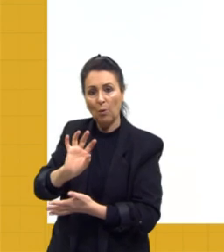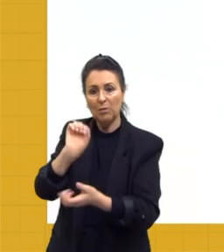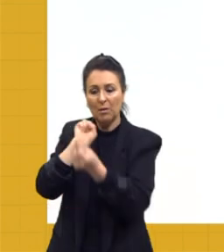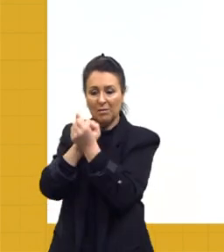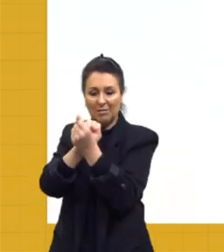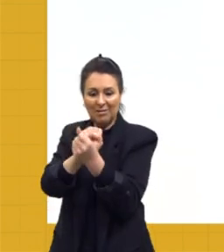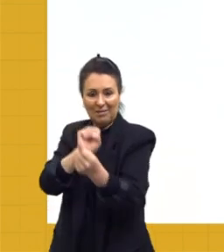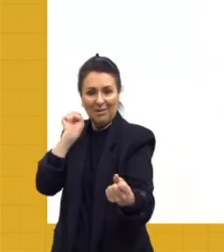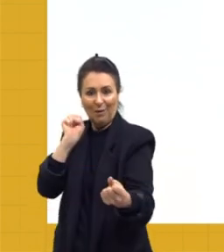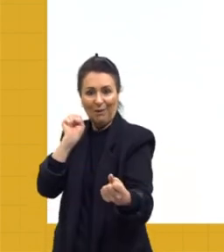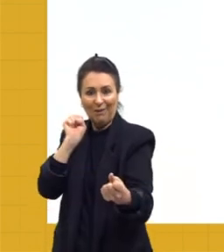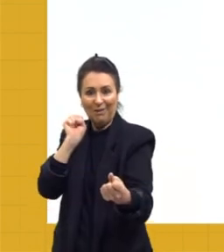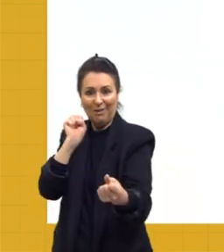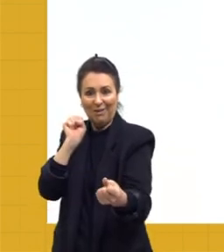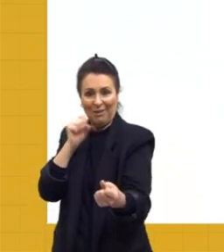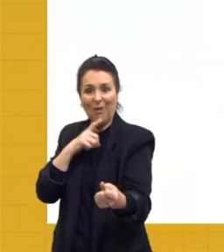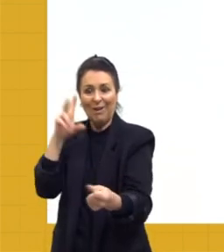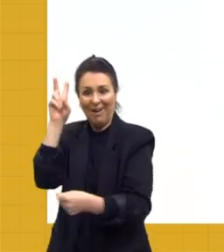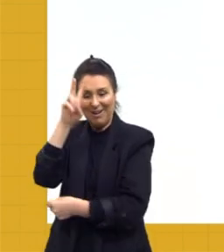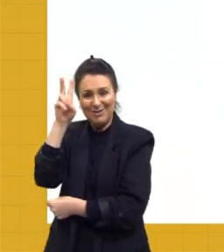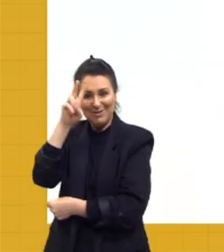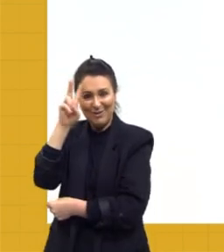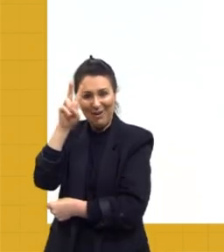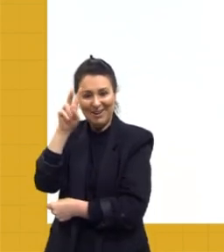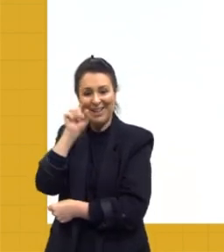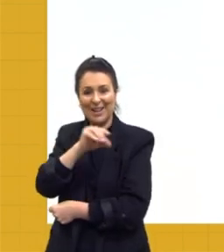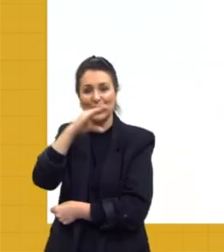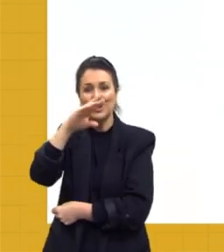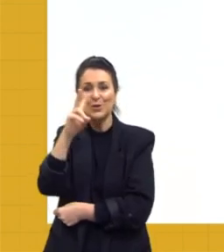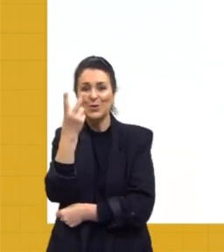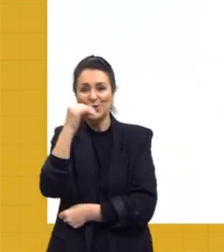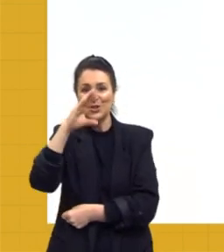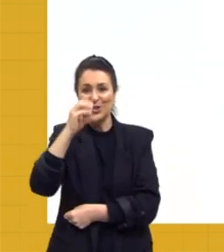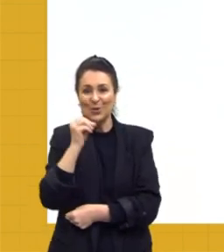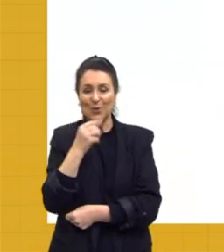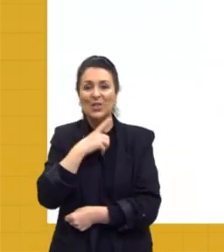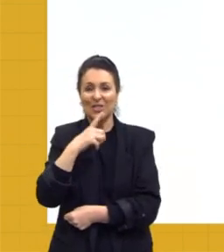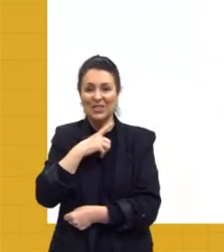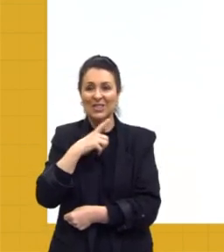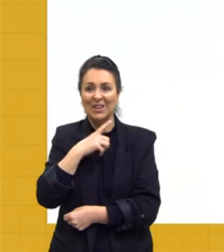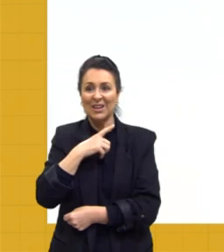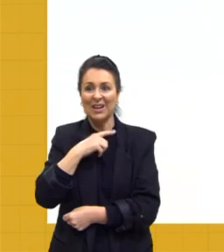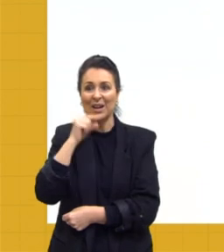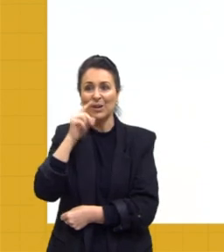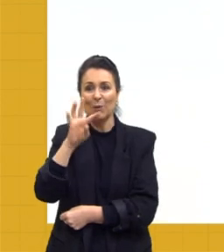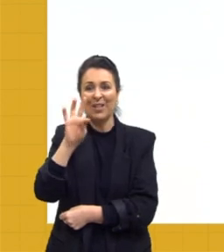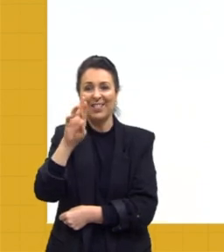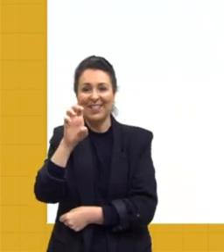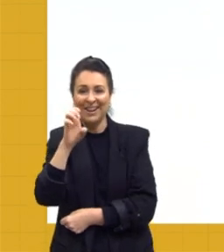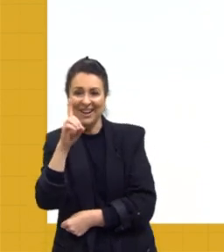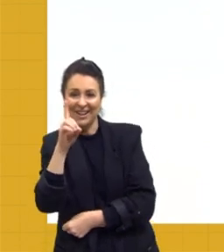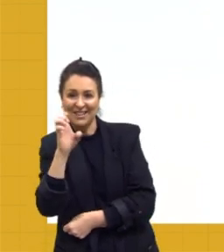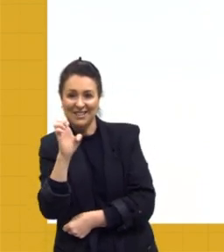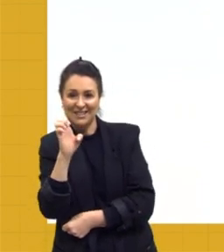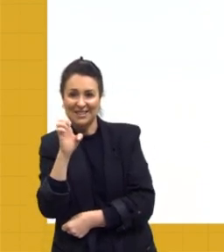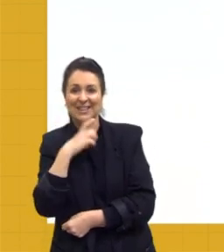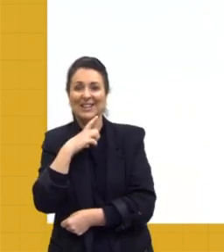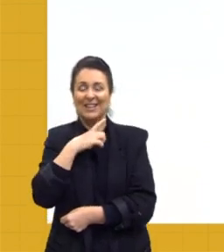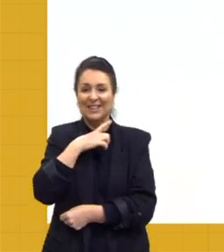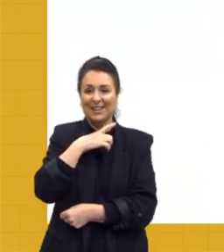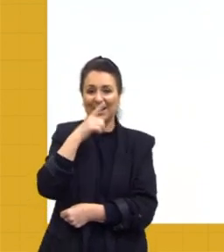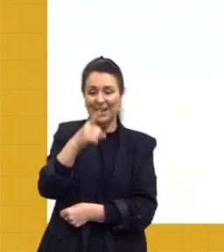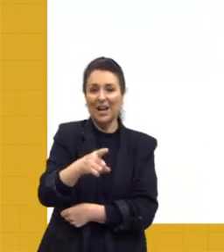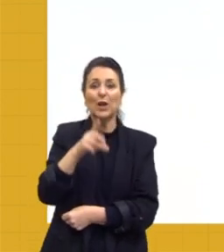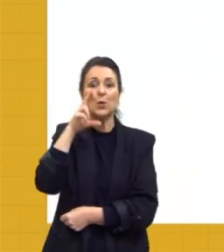tirei algumas coisas sobre a história do Chico da Matilde da thread do Alê Santos. Ele faz umas threads bem legais no